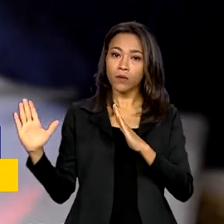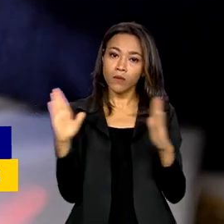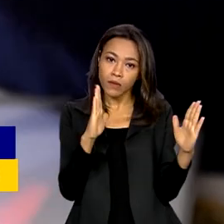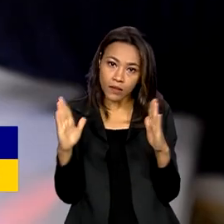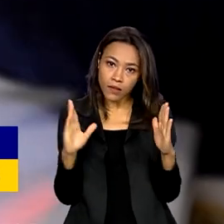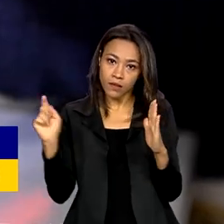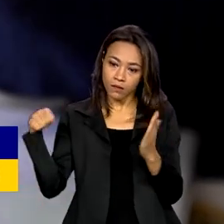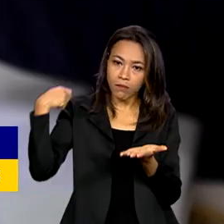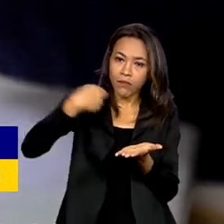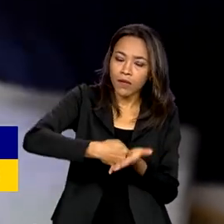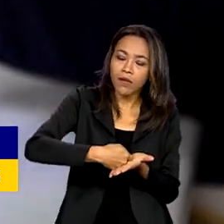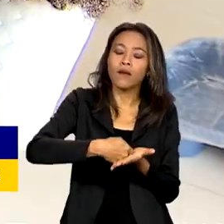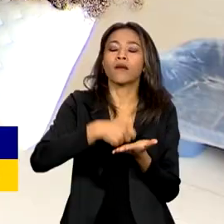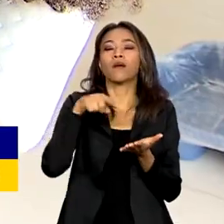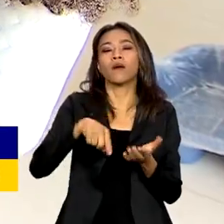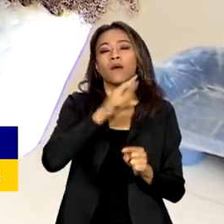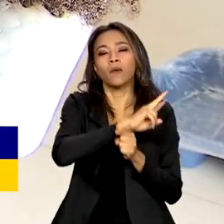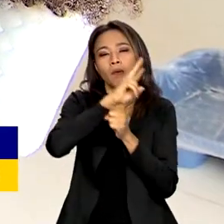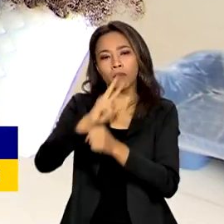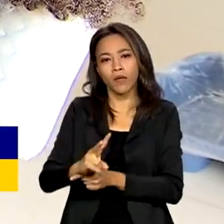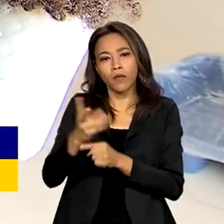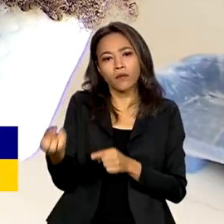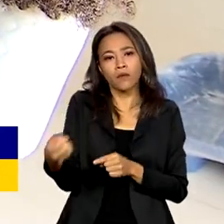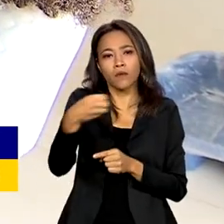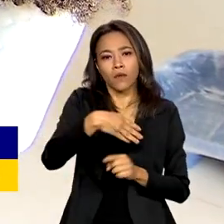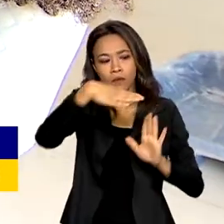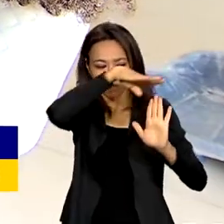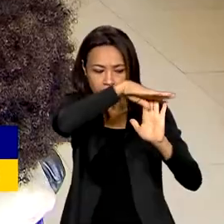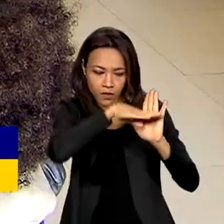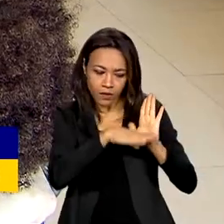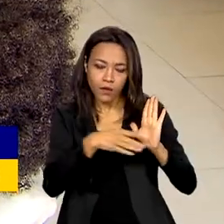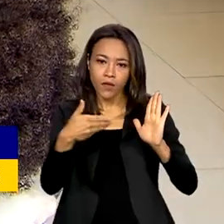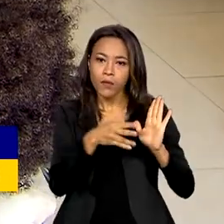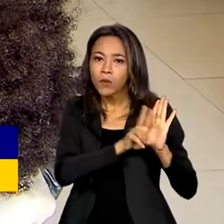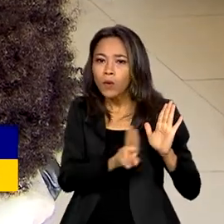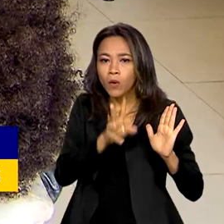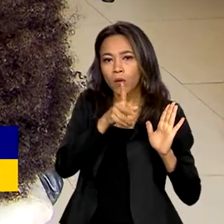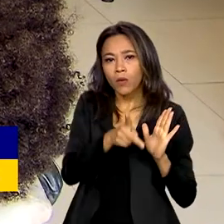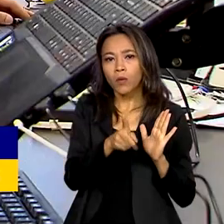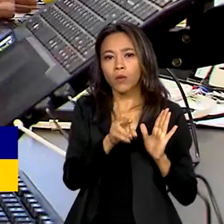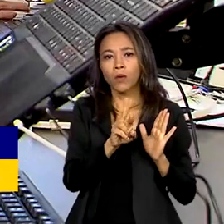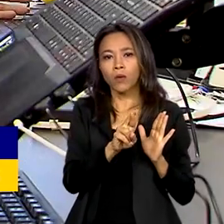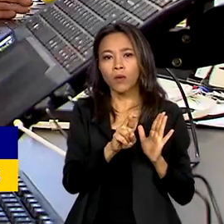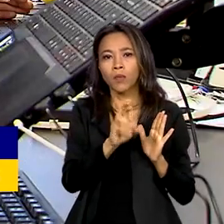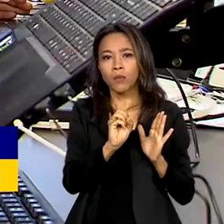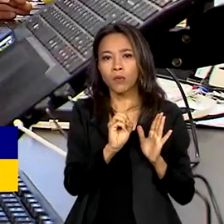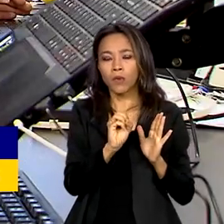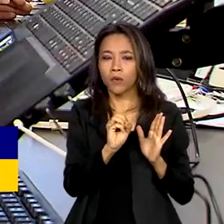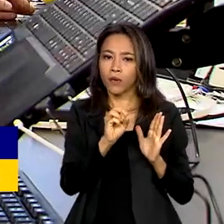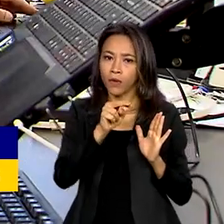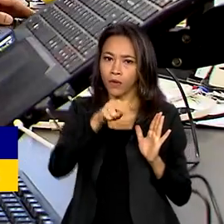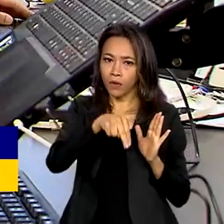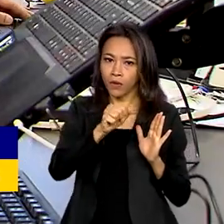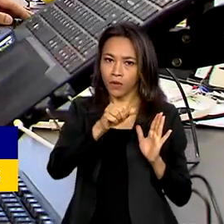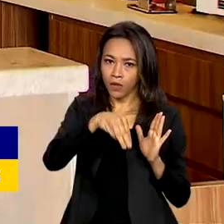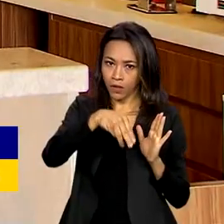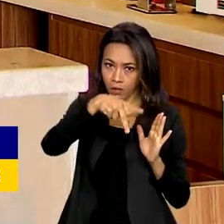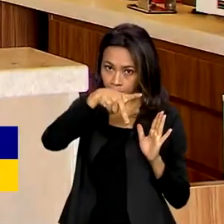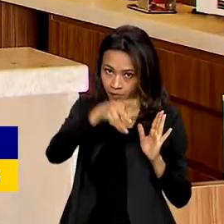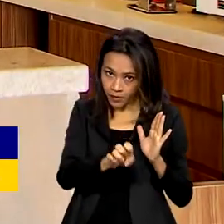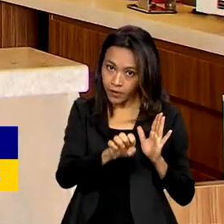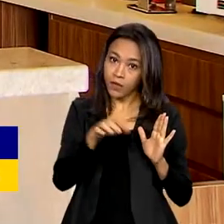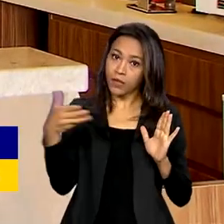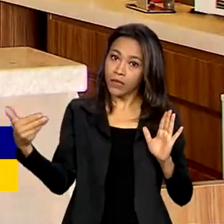empréstimos do novo Pronamp, o Programa Nacional de Apoio às Microempresas e Empresas de Pequeno Porte,